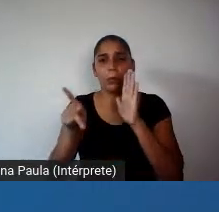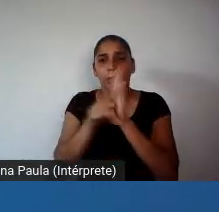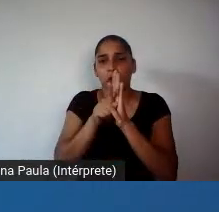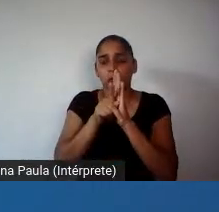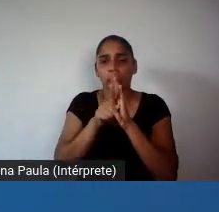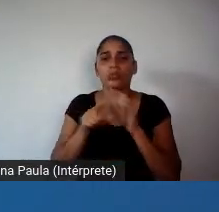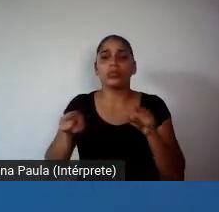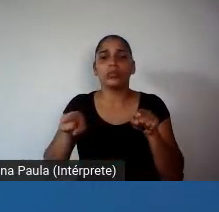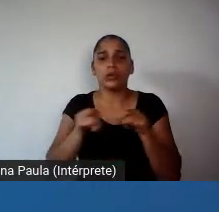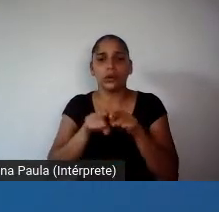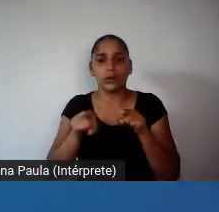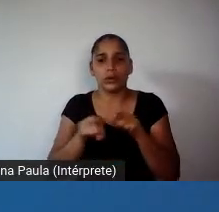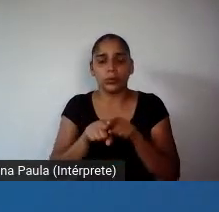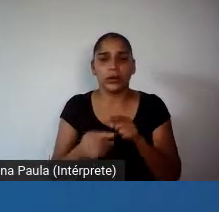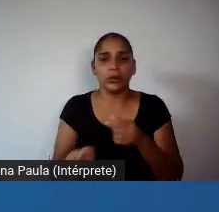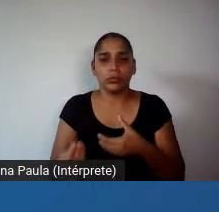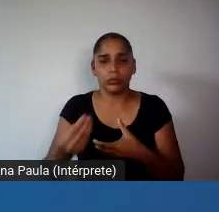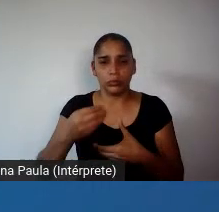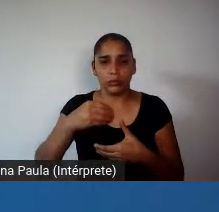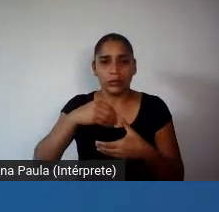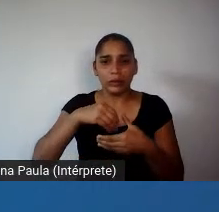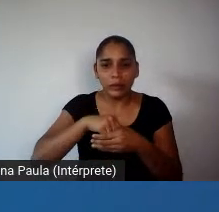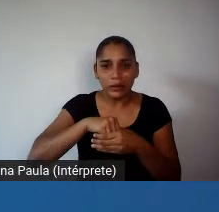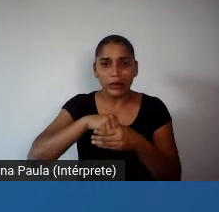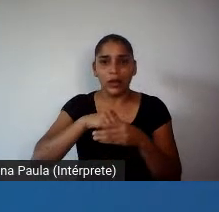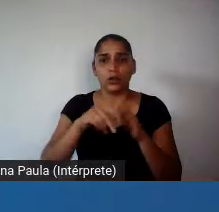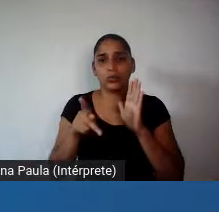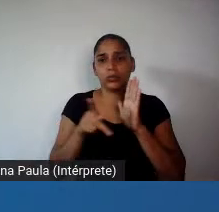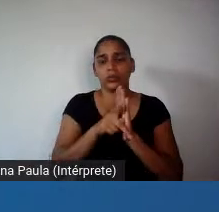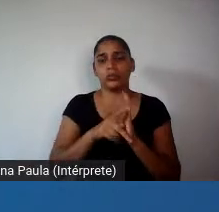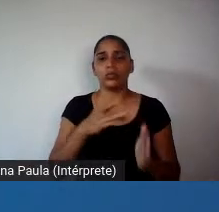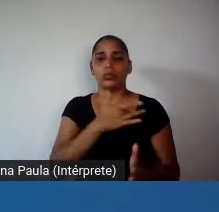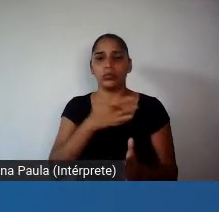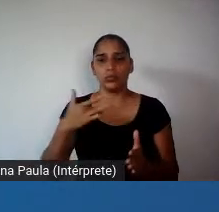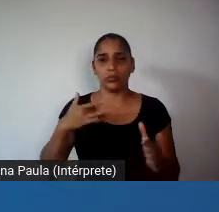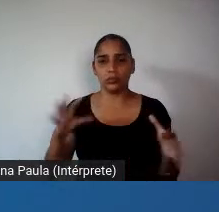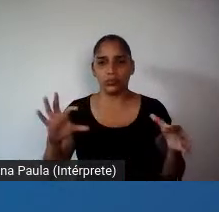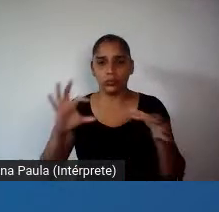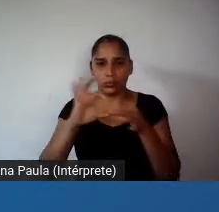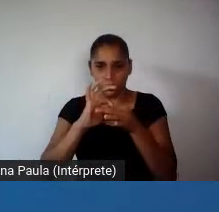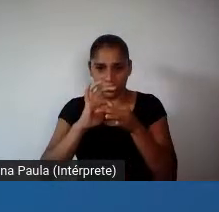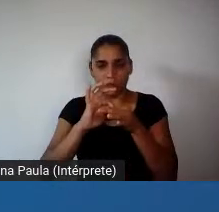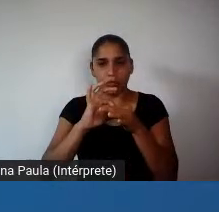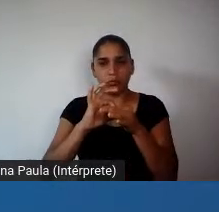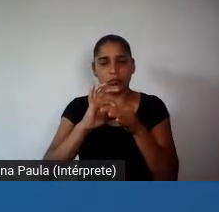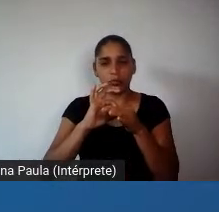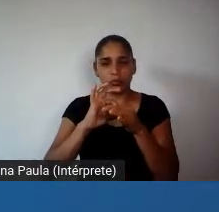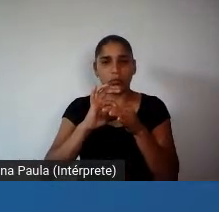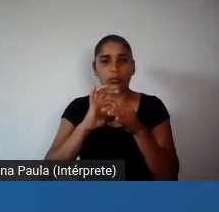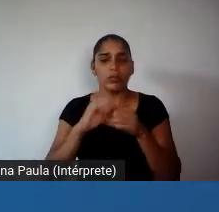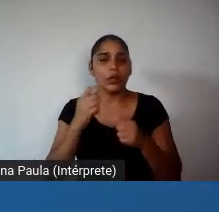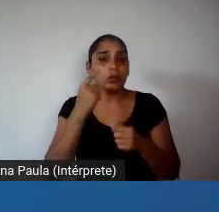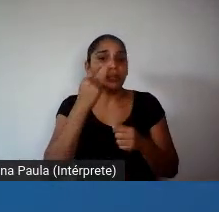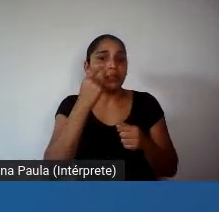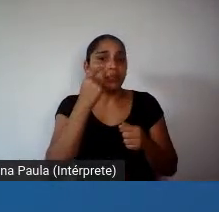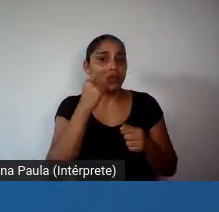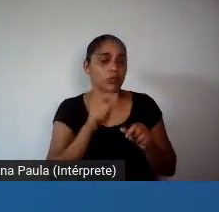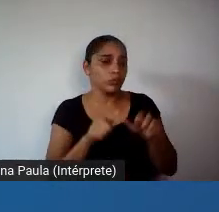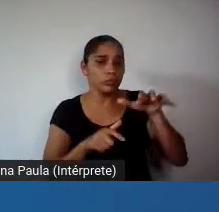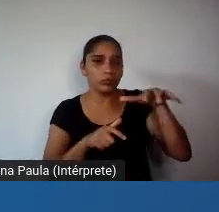dentro, para dentro da saúde, né. A gente, de um lado, vê uma concentração de riqueza brutal